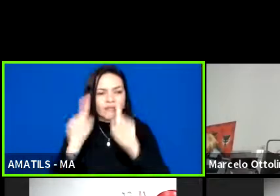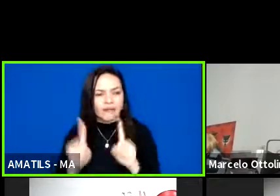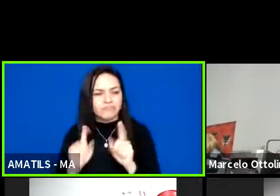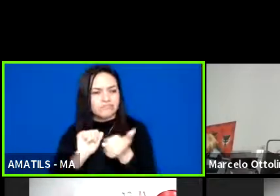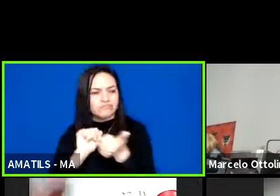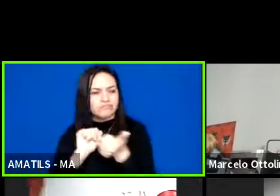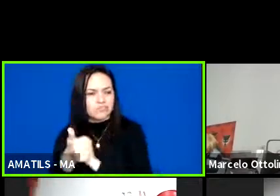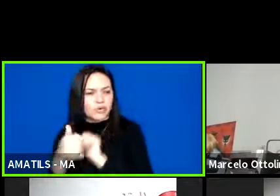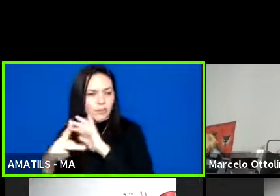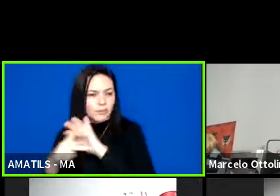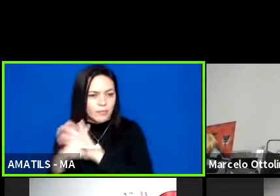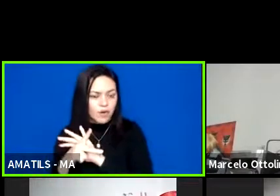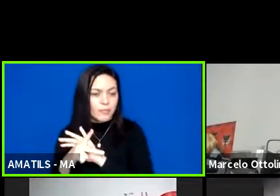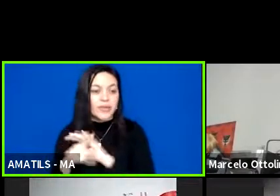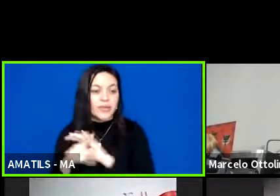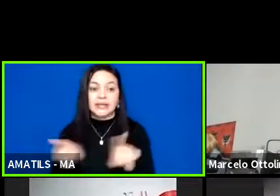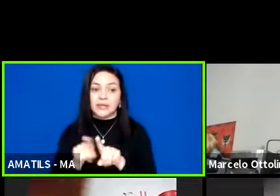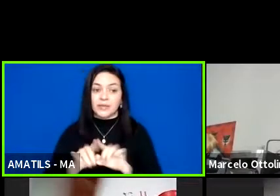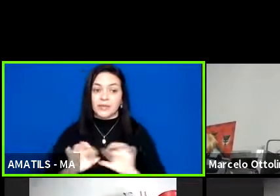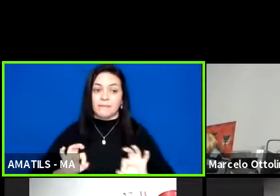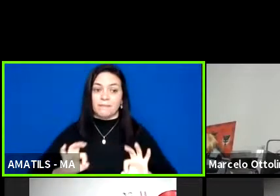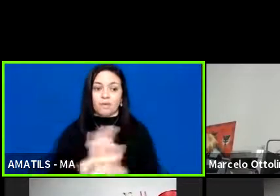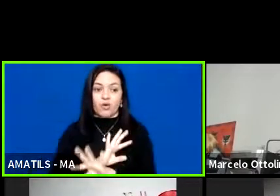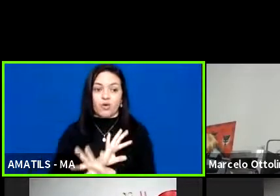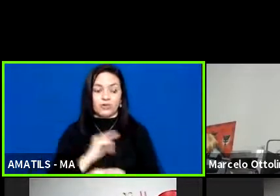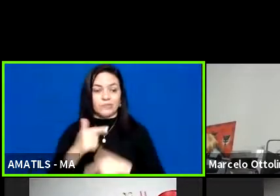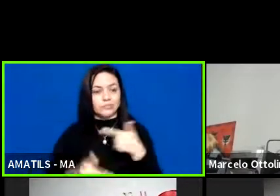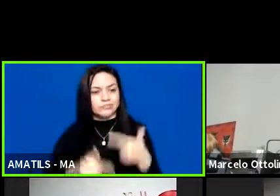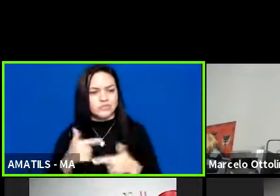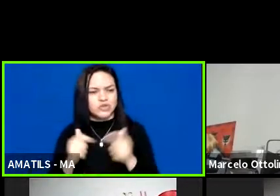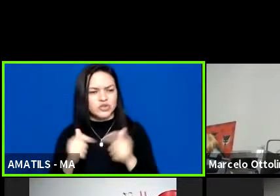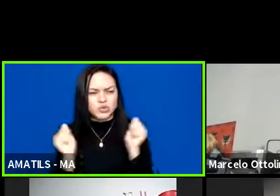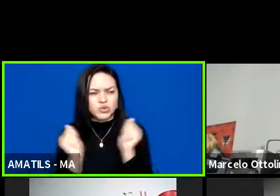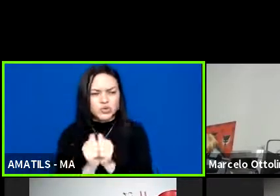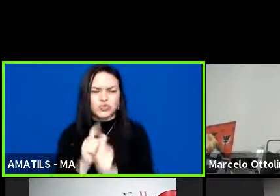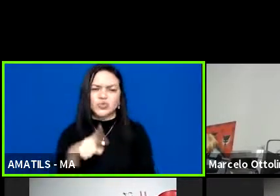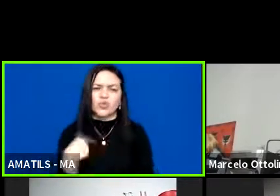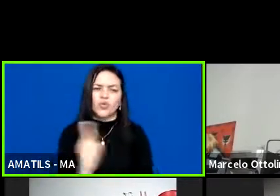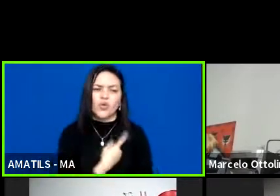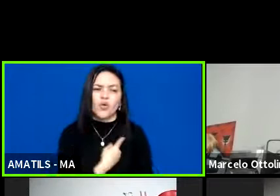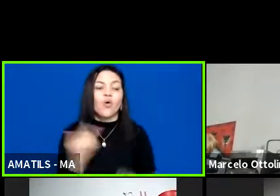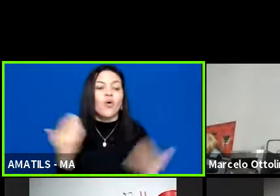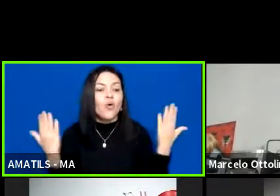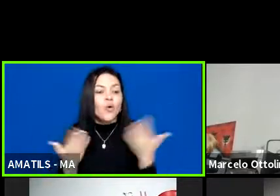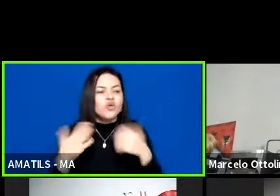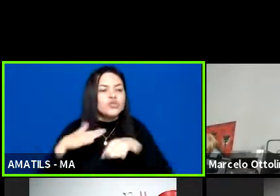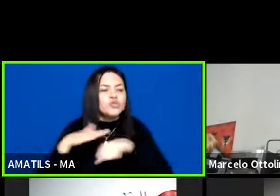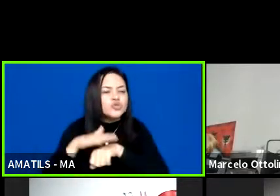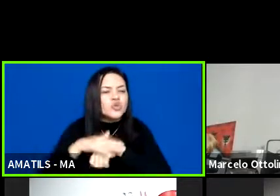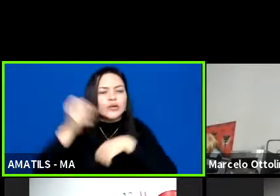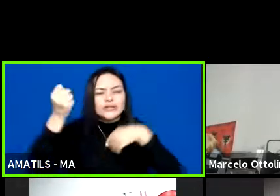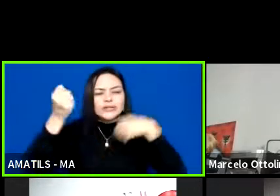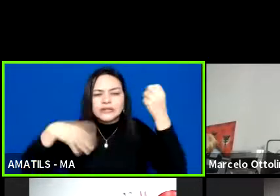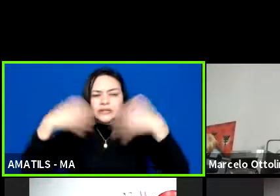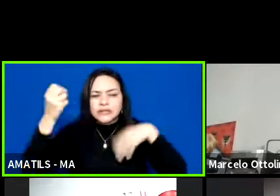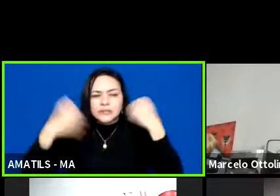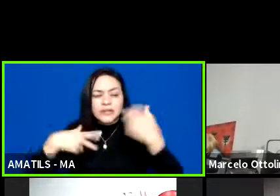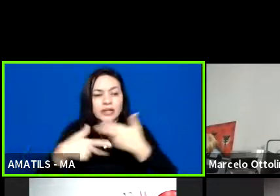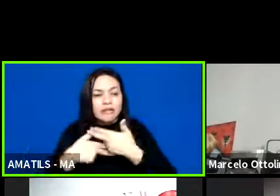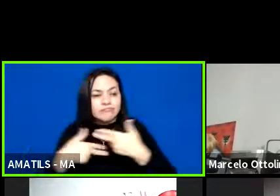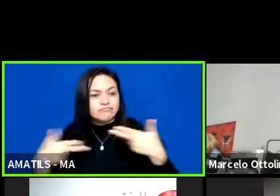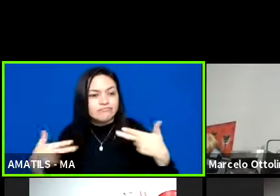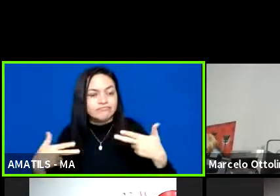prontamente se fortificou em estar junto com a gente nessa noite explicando sobre a captação de recursos, os recursos que